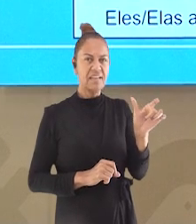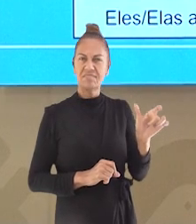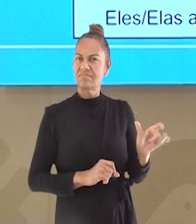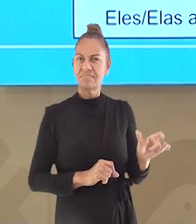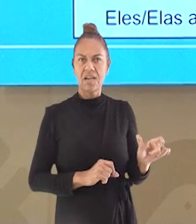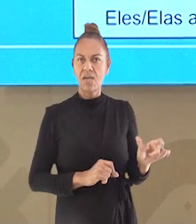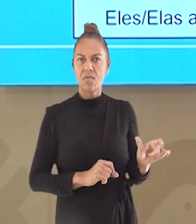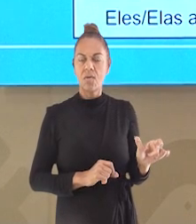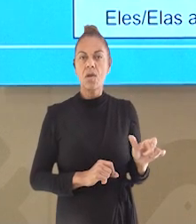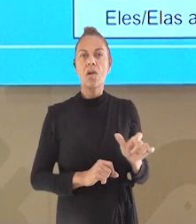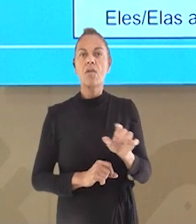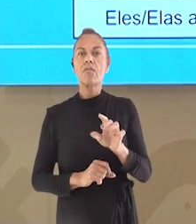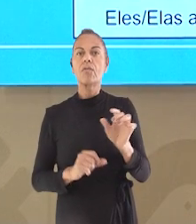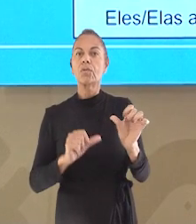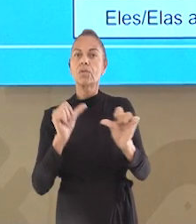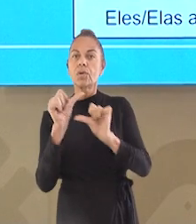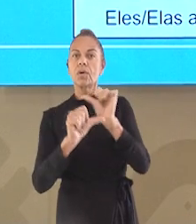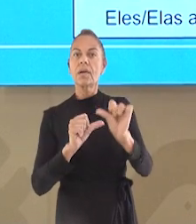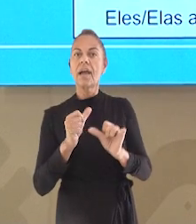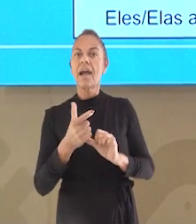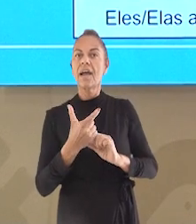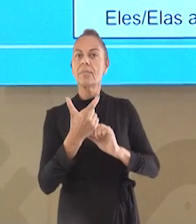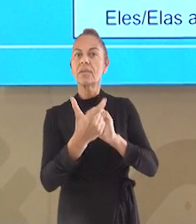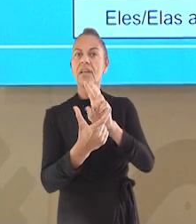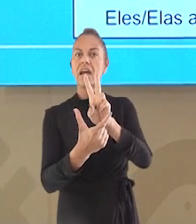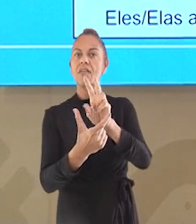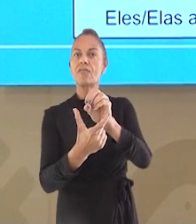ele e ela, vou colocar a pessoa você.